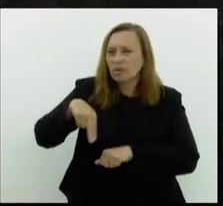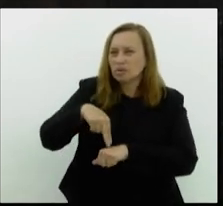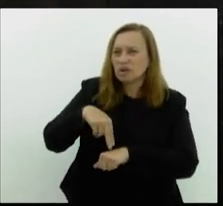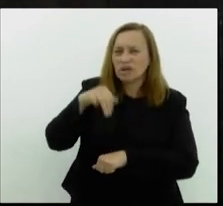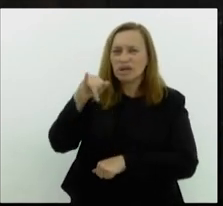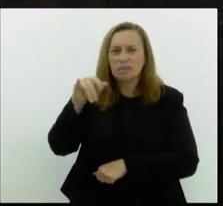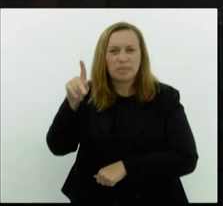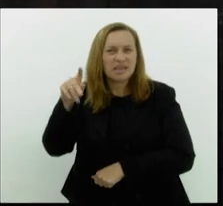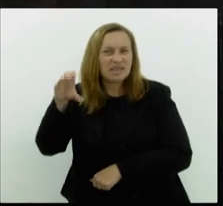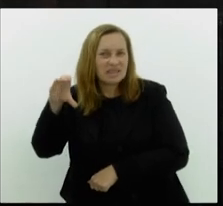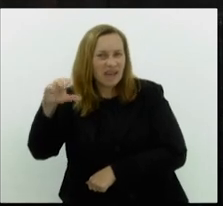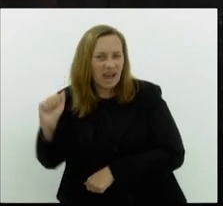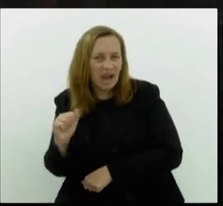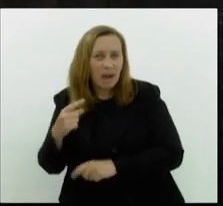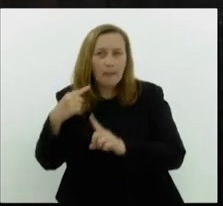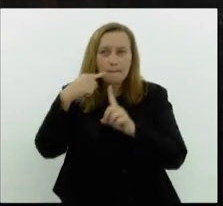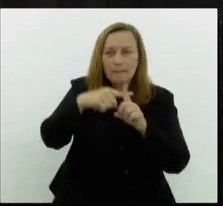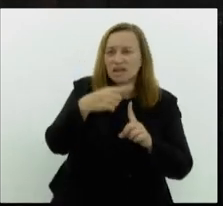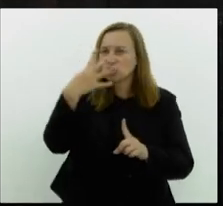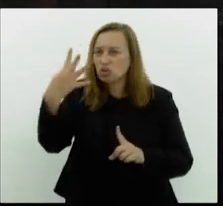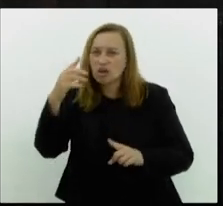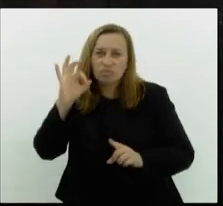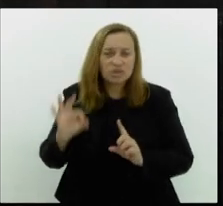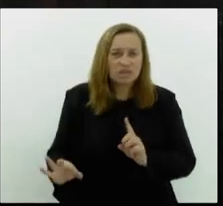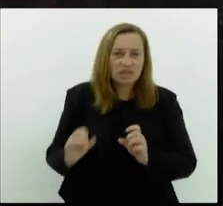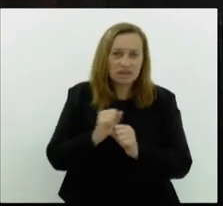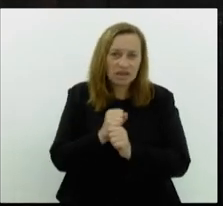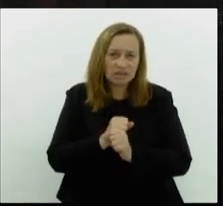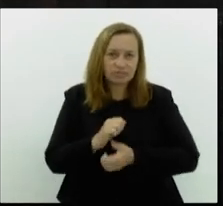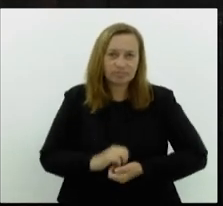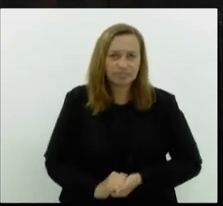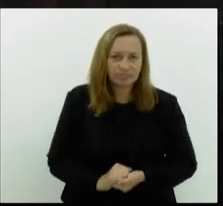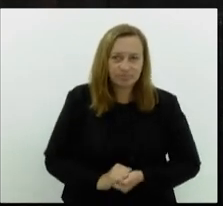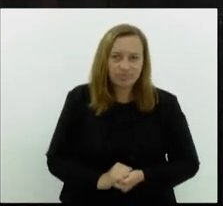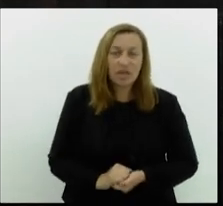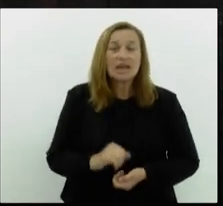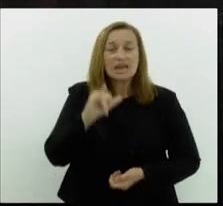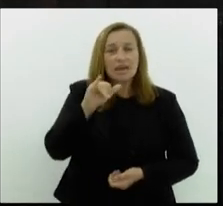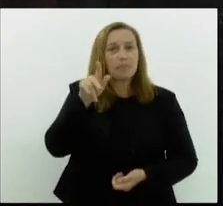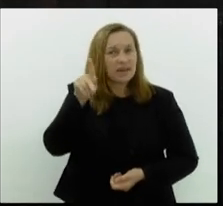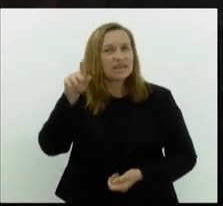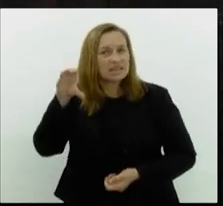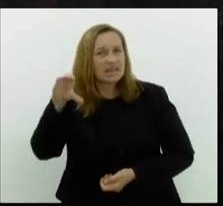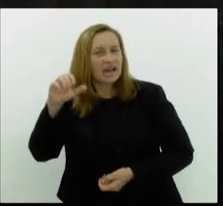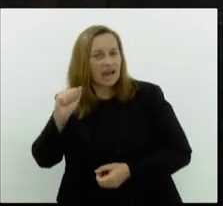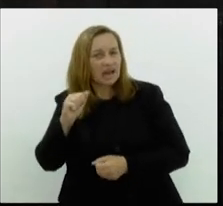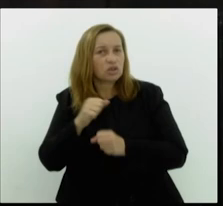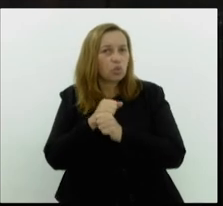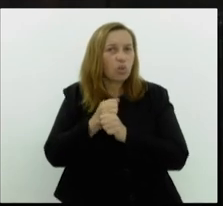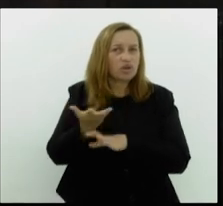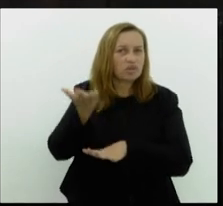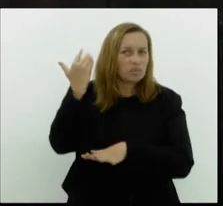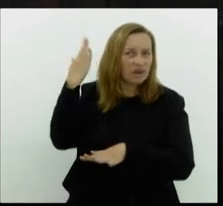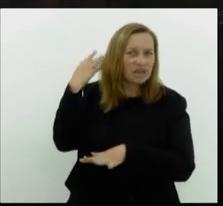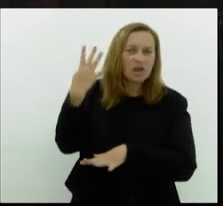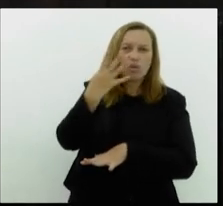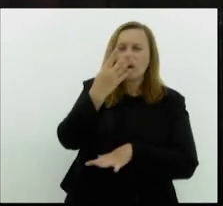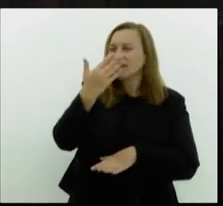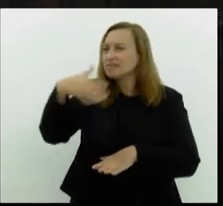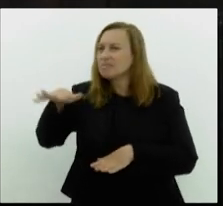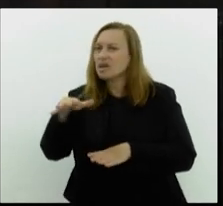IPCA mais 4% ao ano. O IPCA do ano passado foi 4